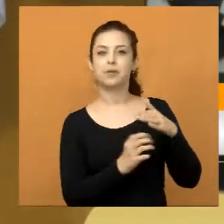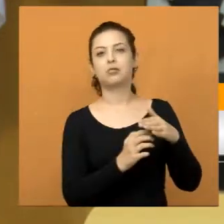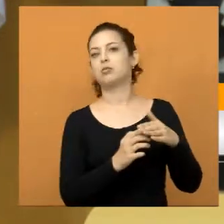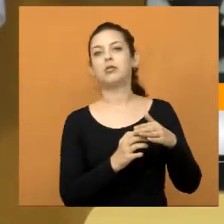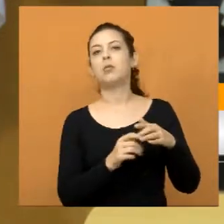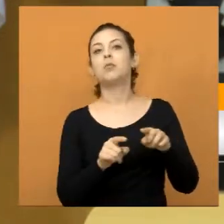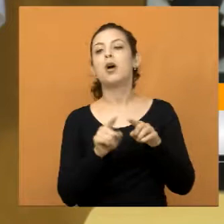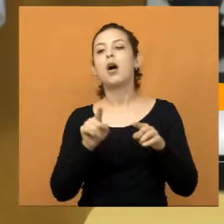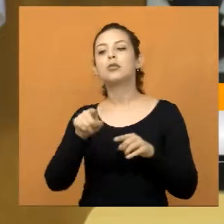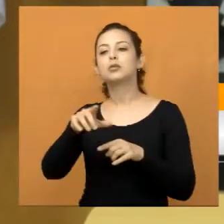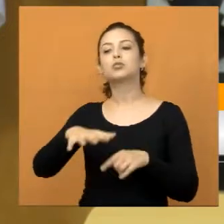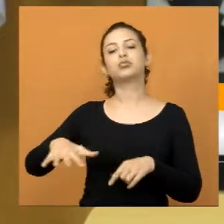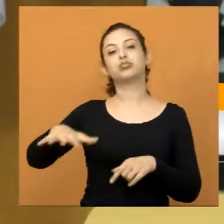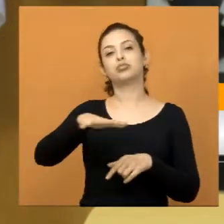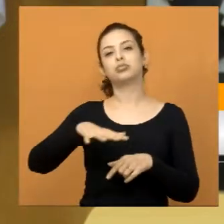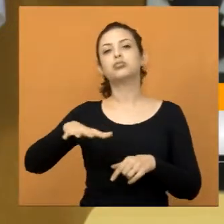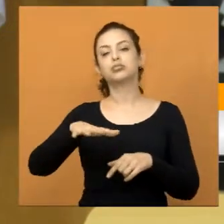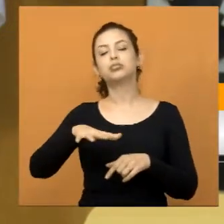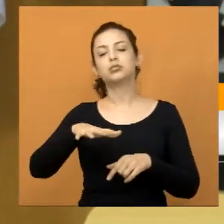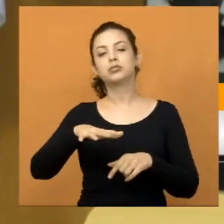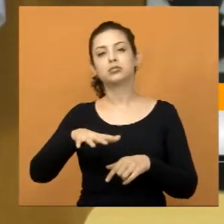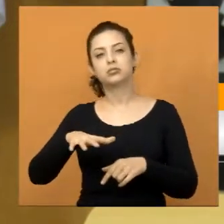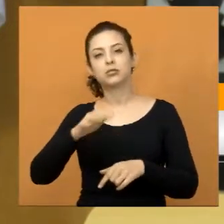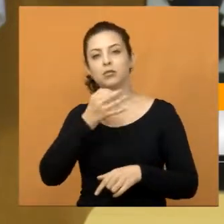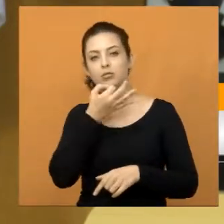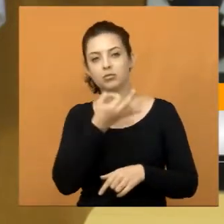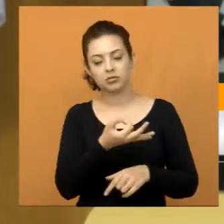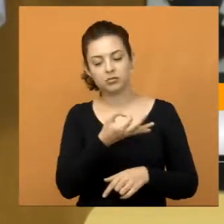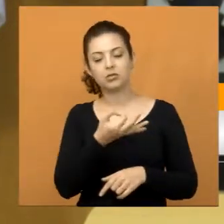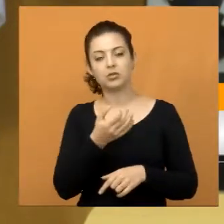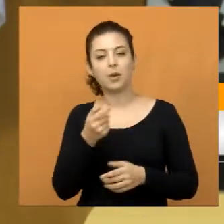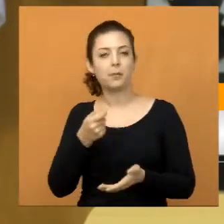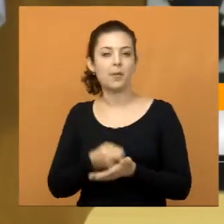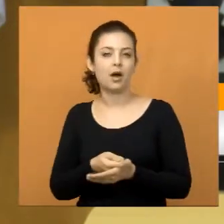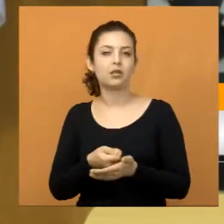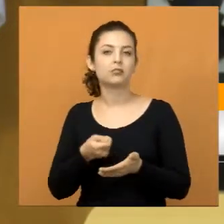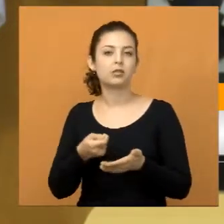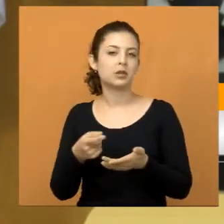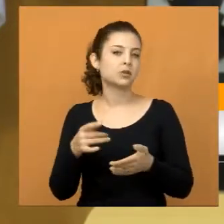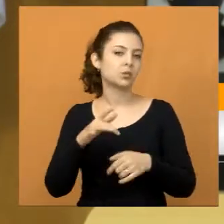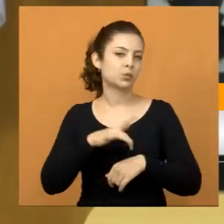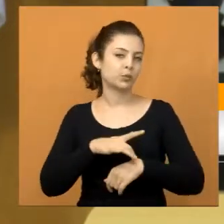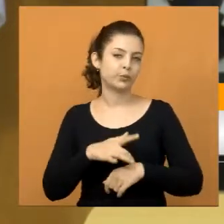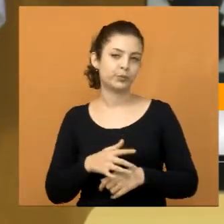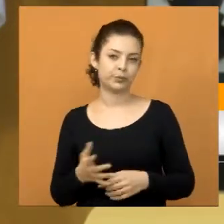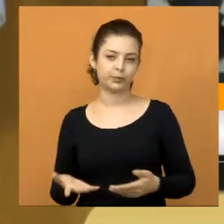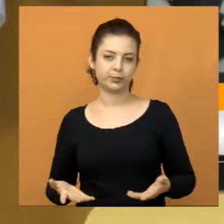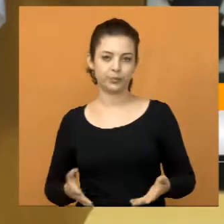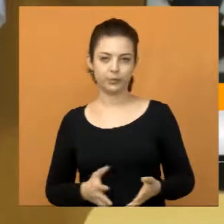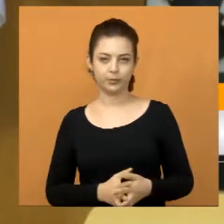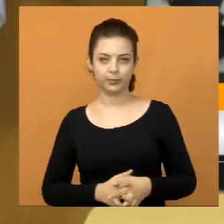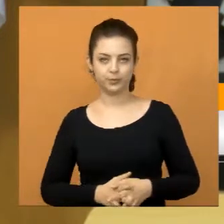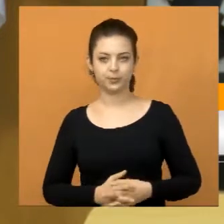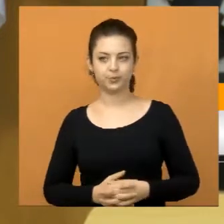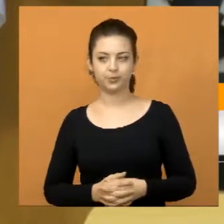mas a favor daquela maioria, como eu citei, que pagam essa passagem absurda hoje no município de Jacarei.